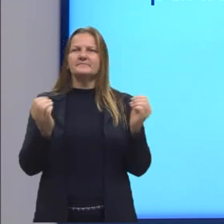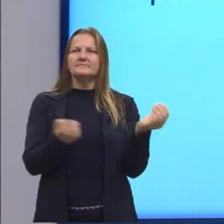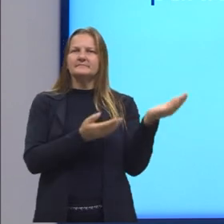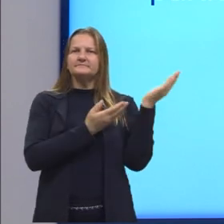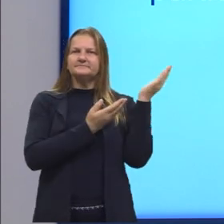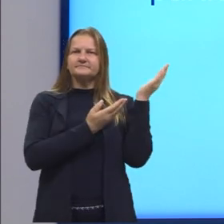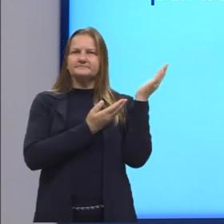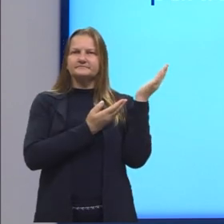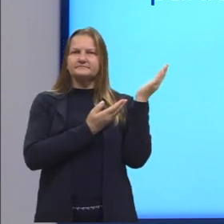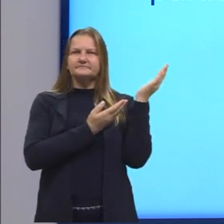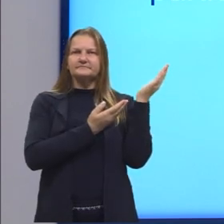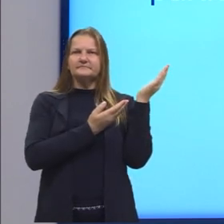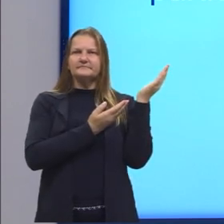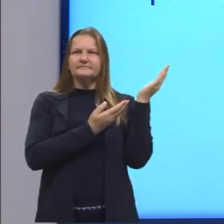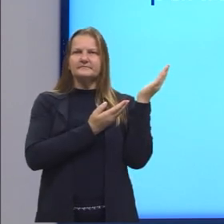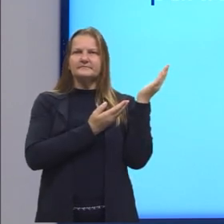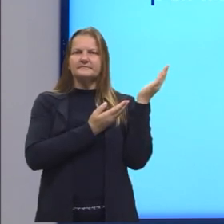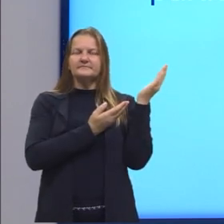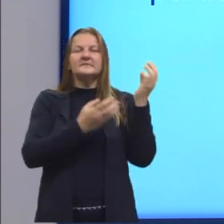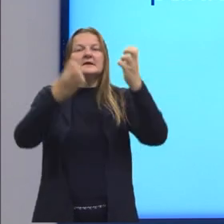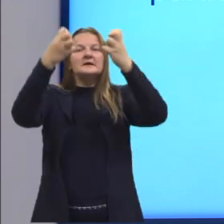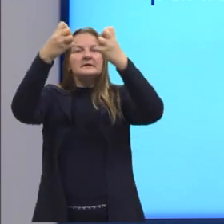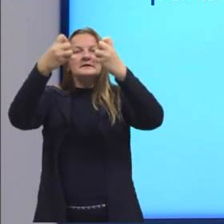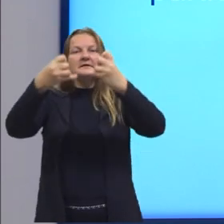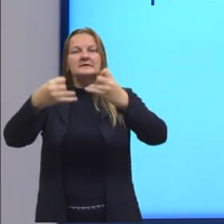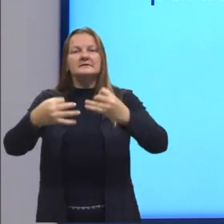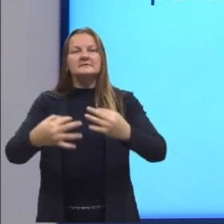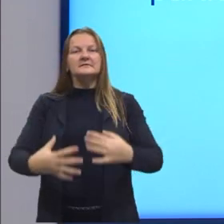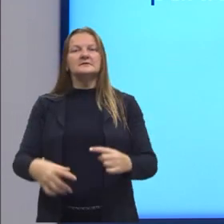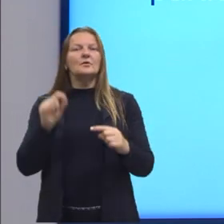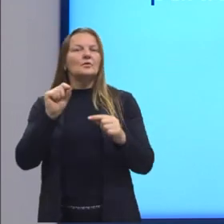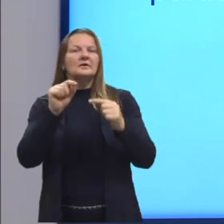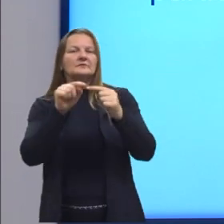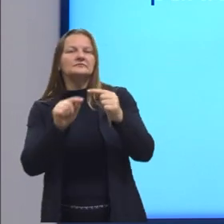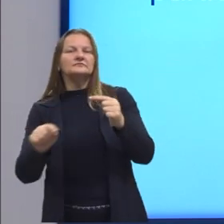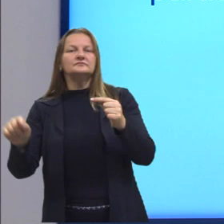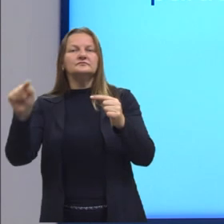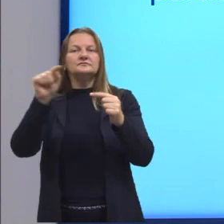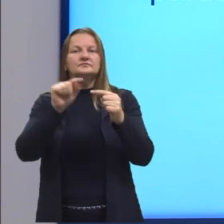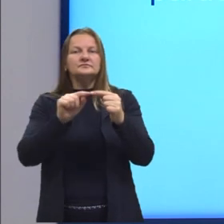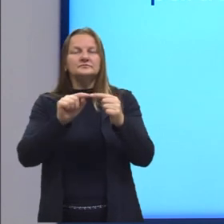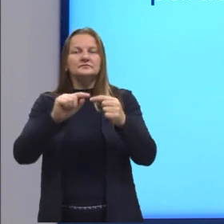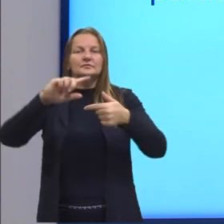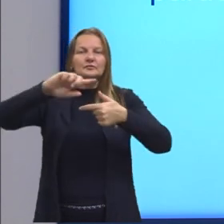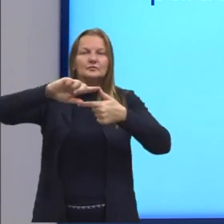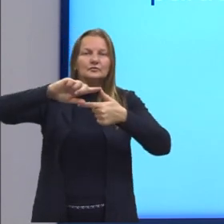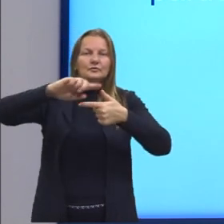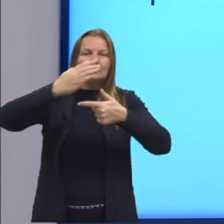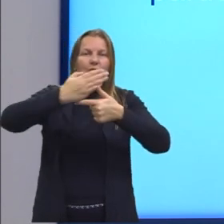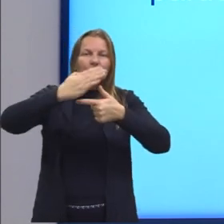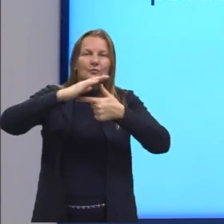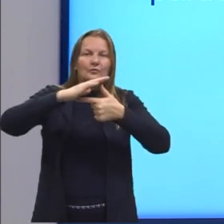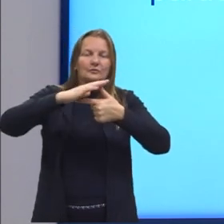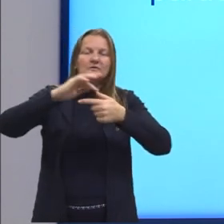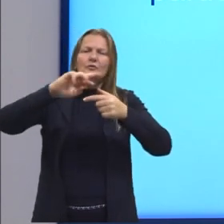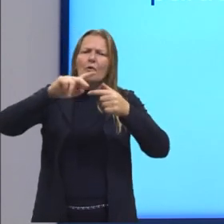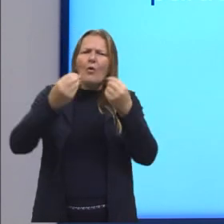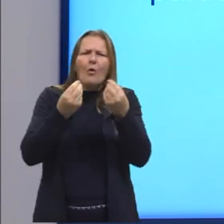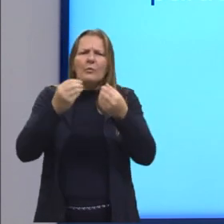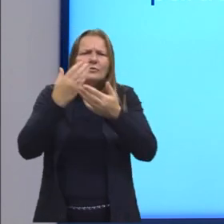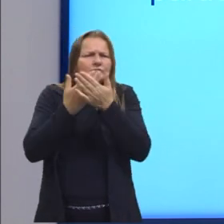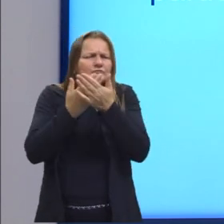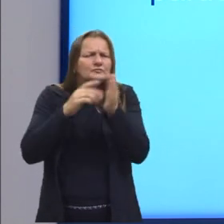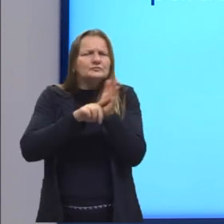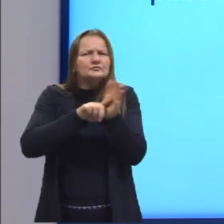ali uma explicaçãozinha do nosso círculo trigonométrico. Ele é utilizado, então, para realizarmos o estudo